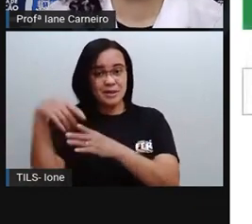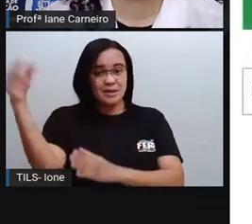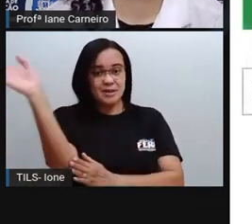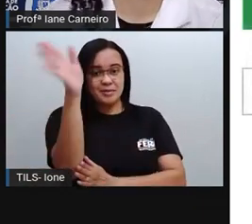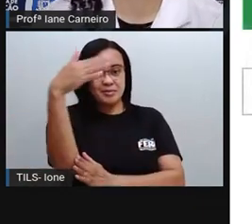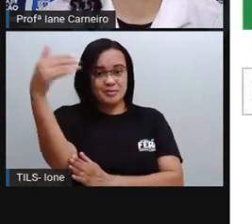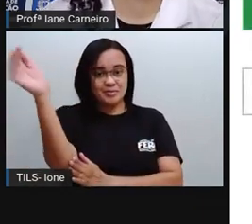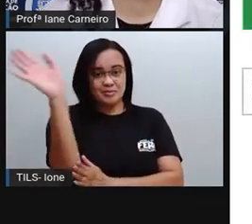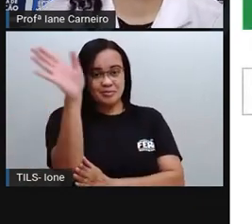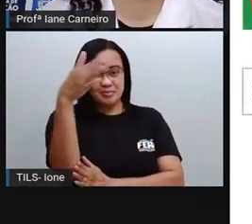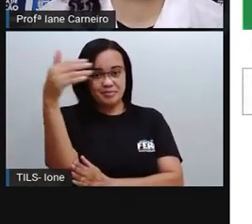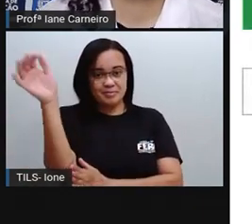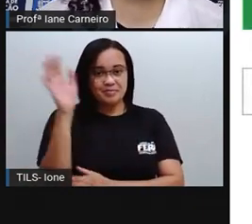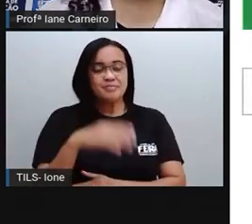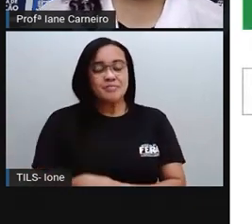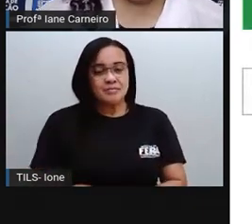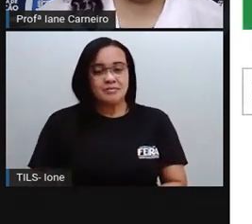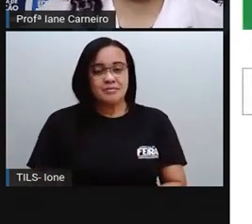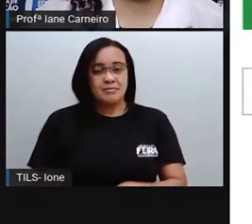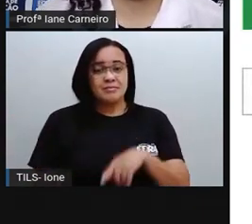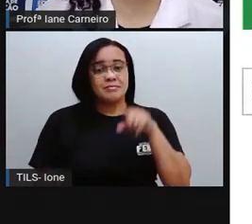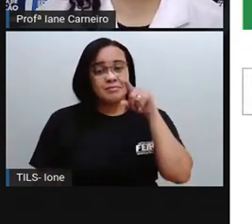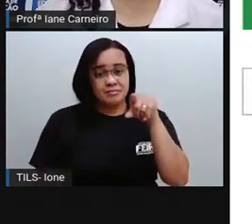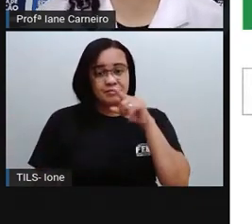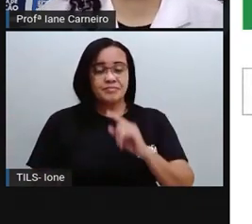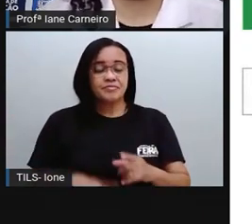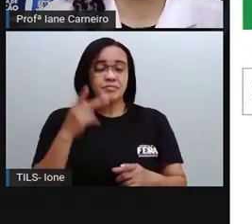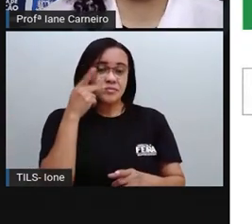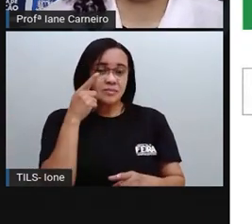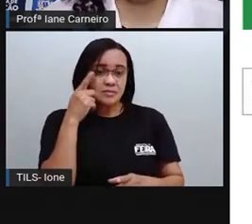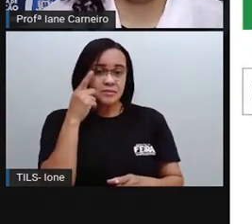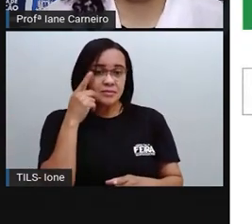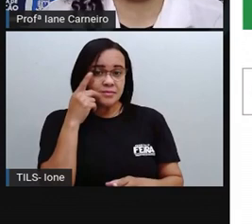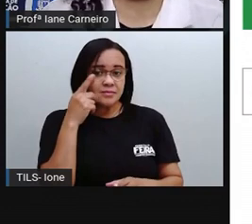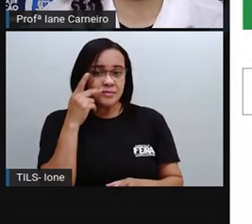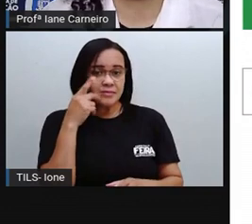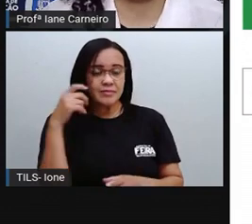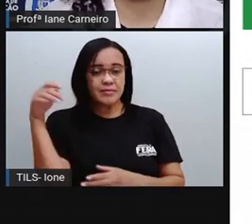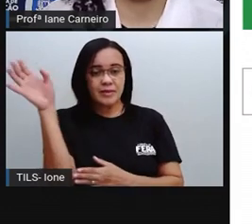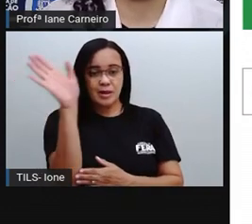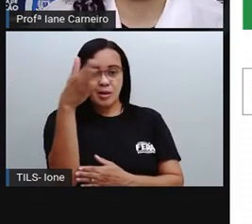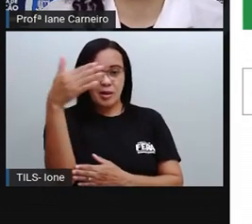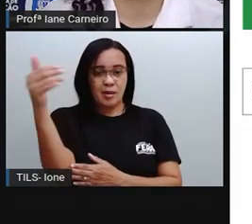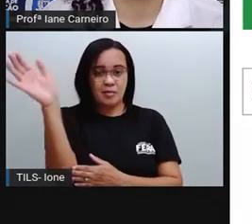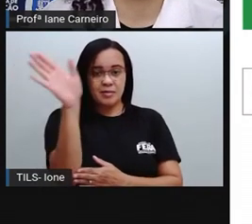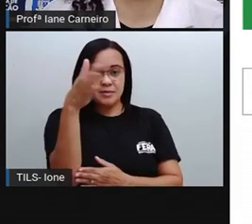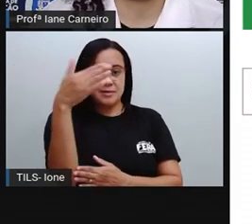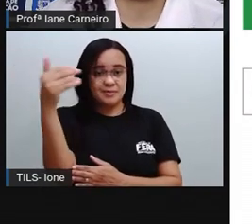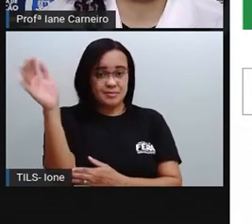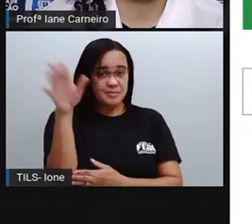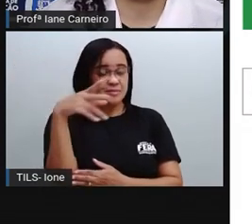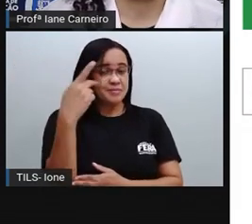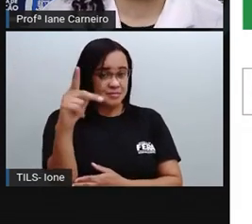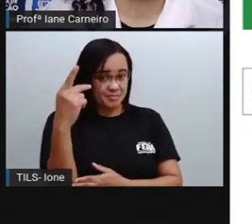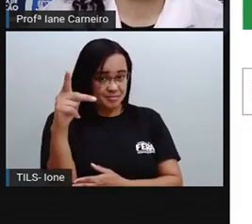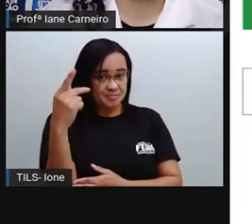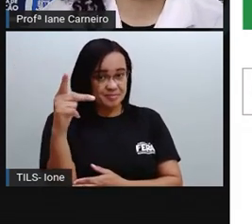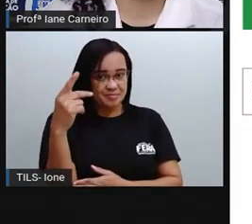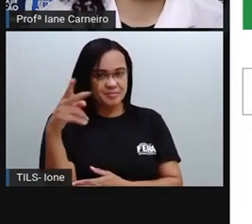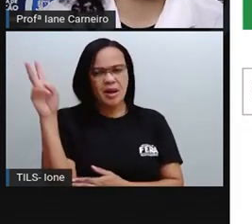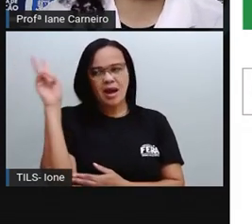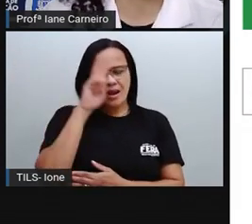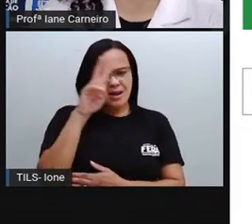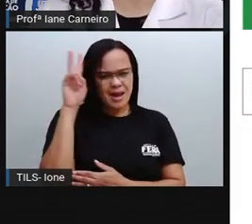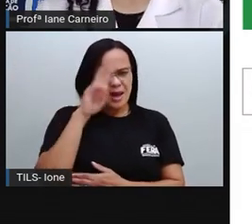Nós temos o estado do Ceará, né? A cidade Fortaleza, a capital Fortaleza. Olha só a bandeira. Lembra